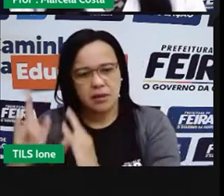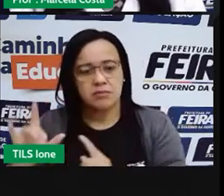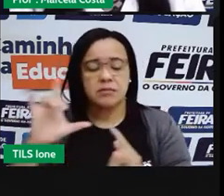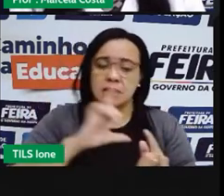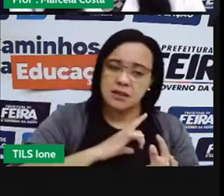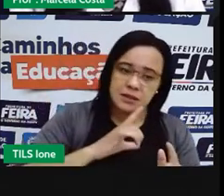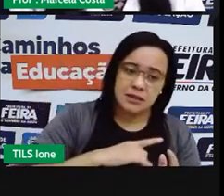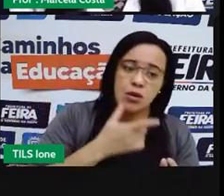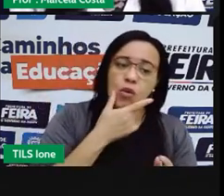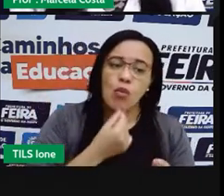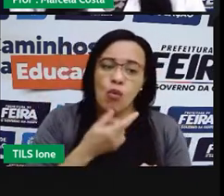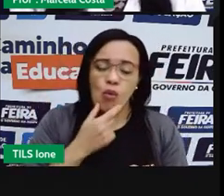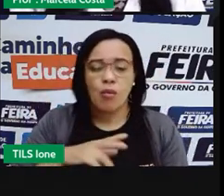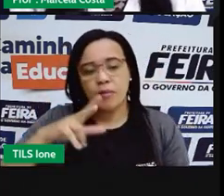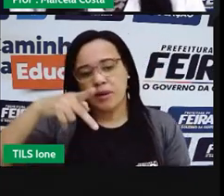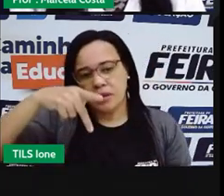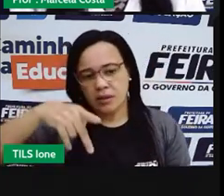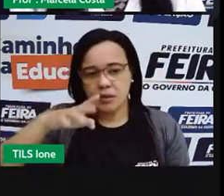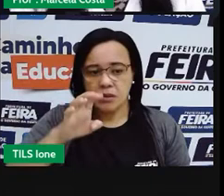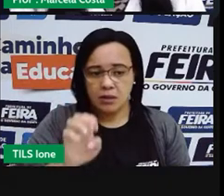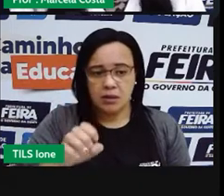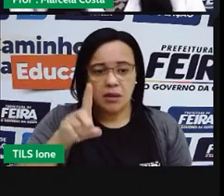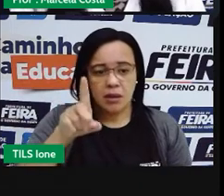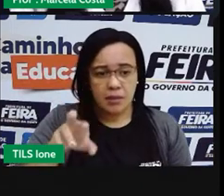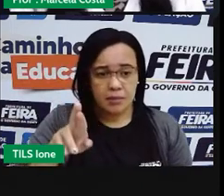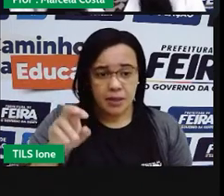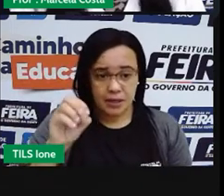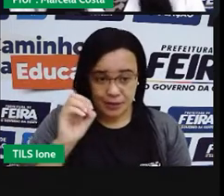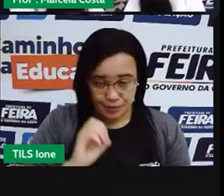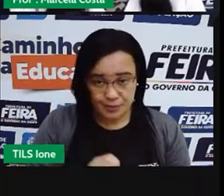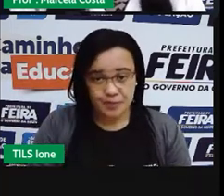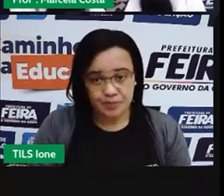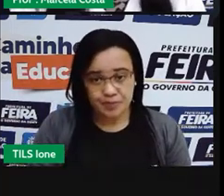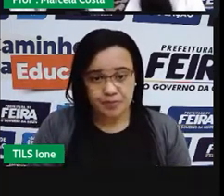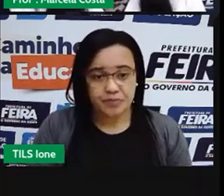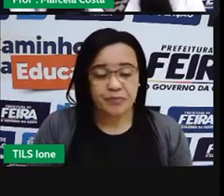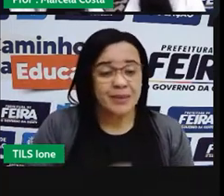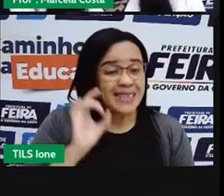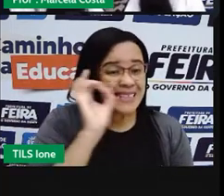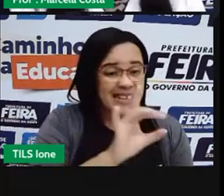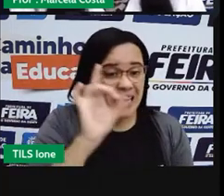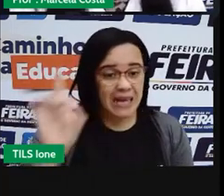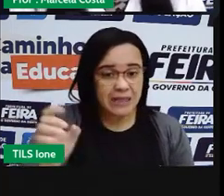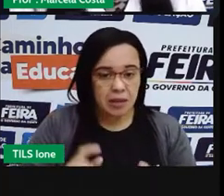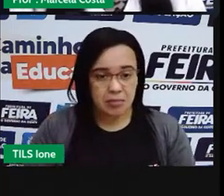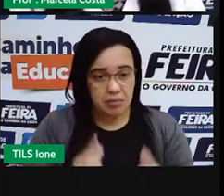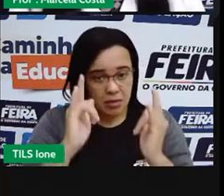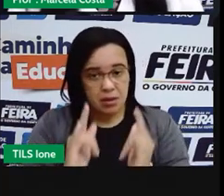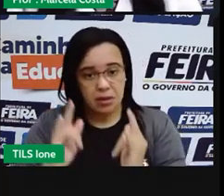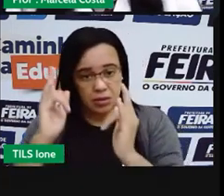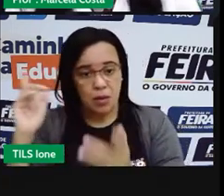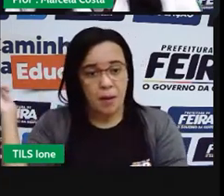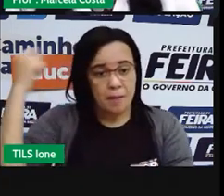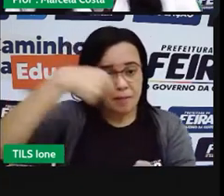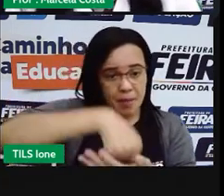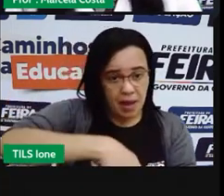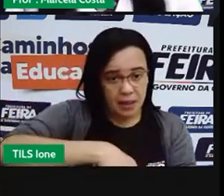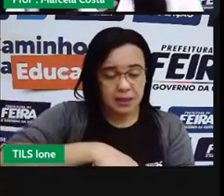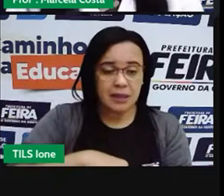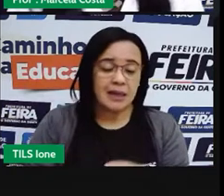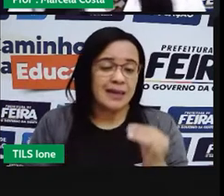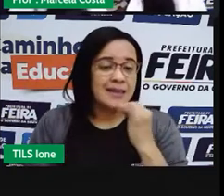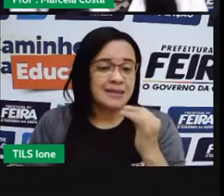E o resultado do valor a pagar em cada apartamento foi o seguinte. O apartamento de João